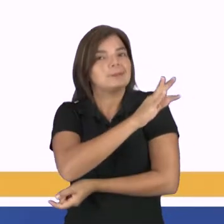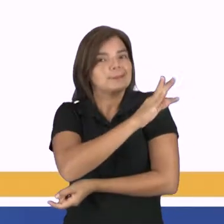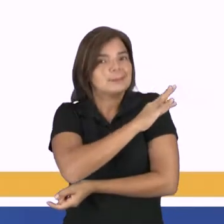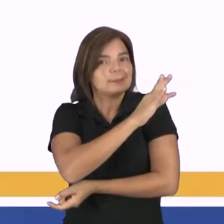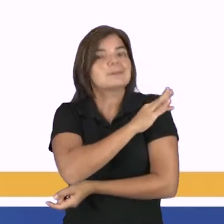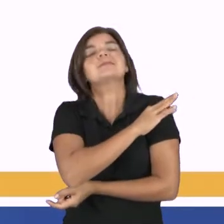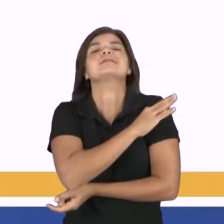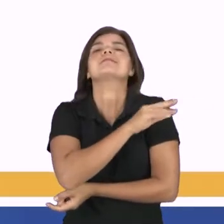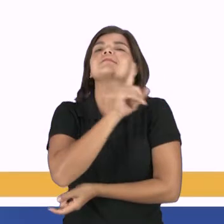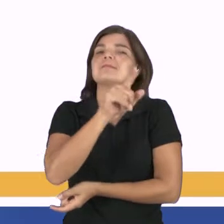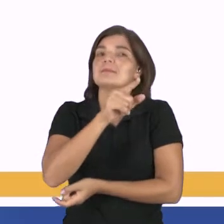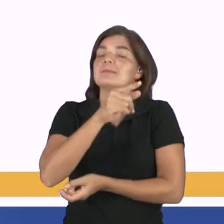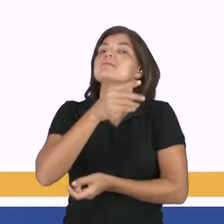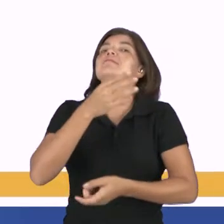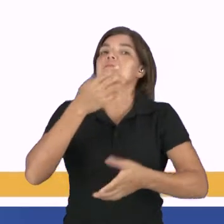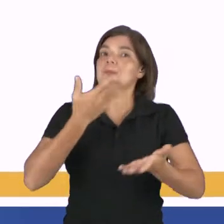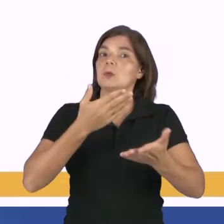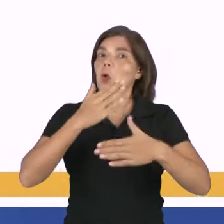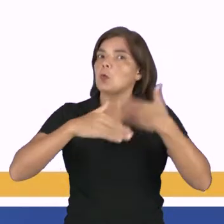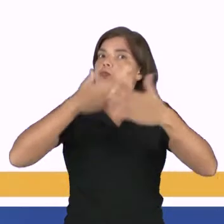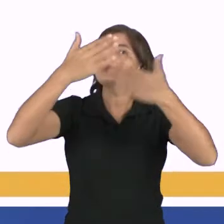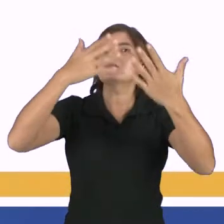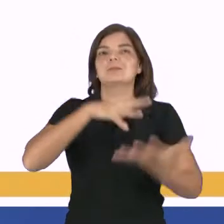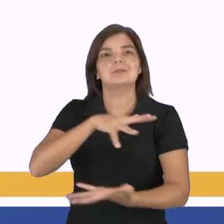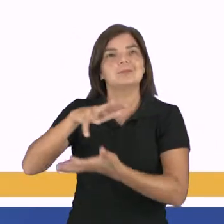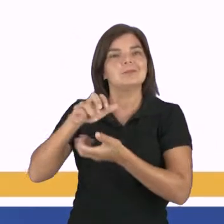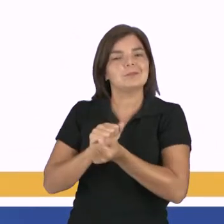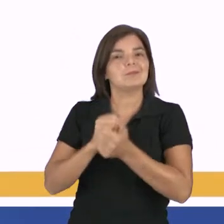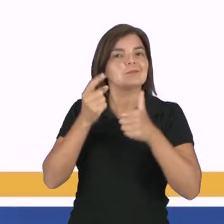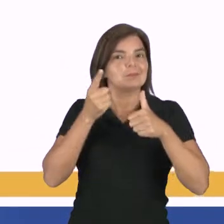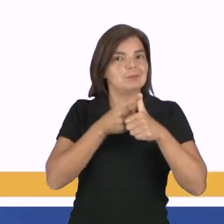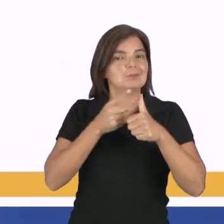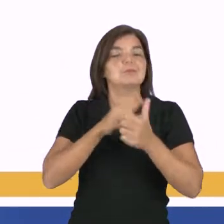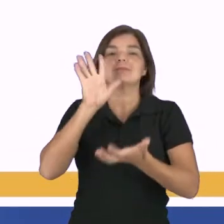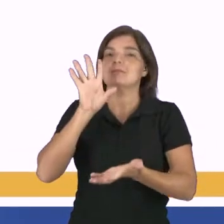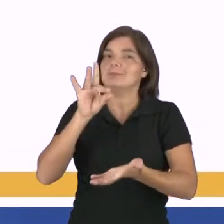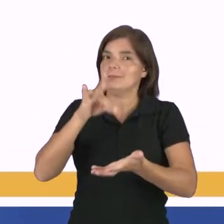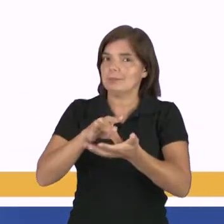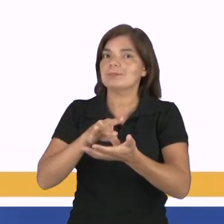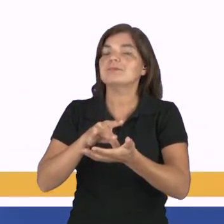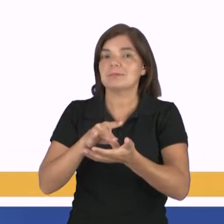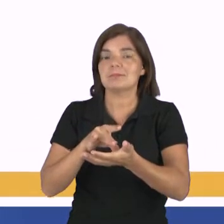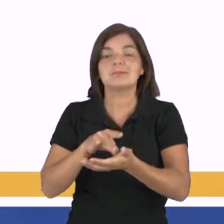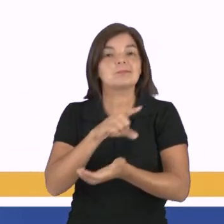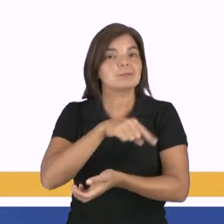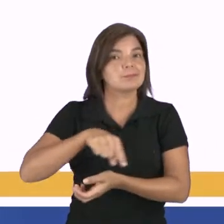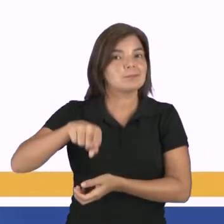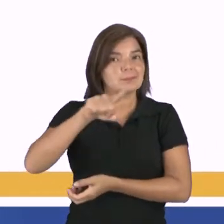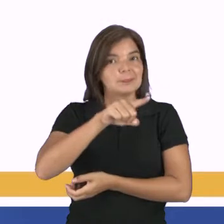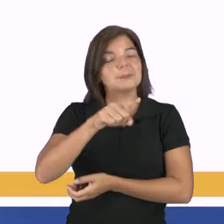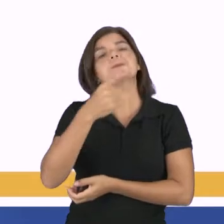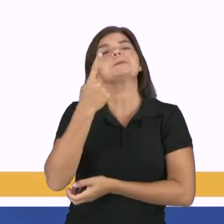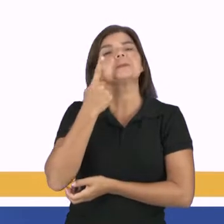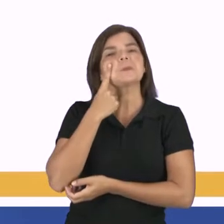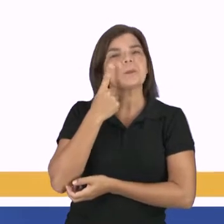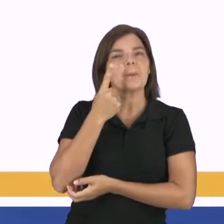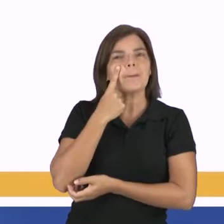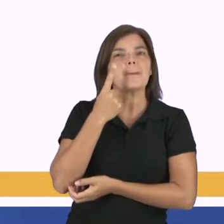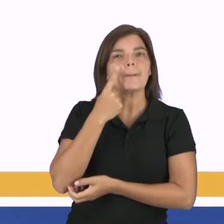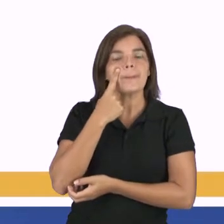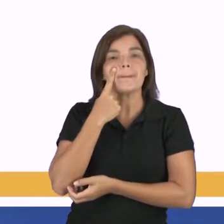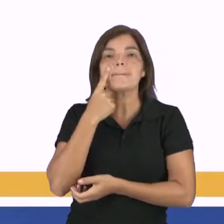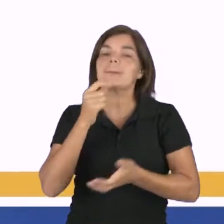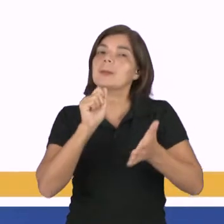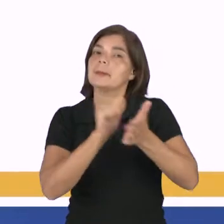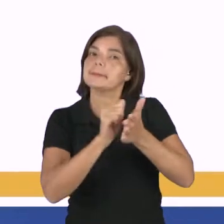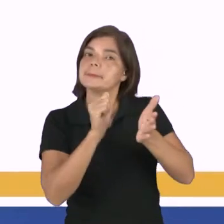aí, ela revolucionou o mundo. Então, essa foi uma das que realmente vale a pena você colocar aí na